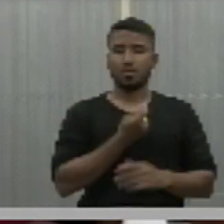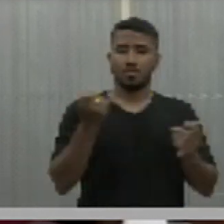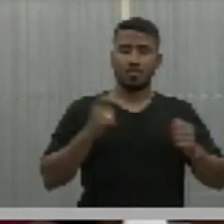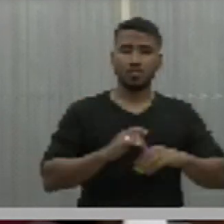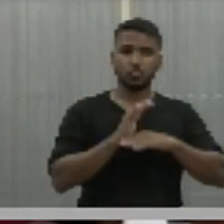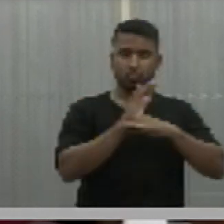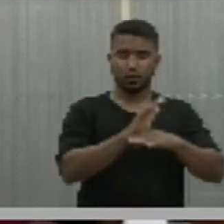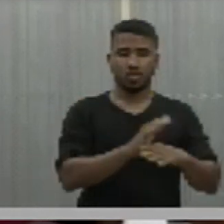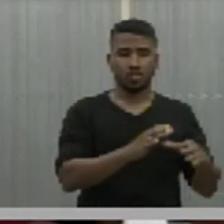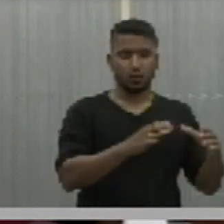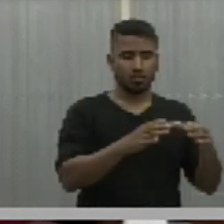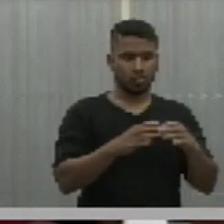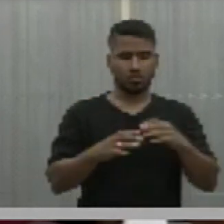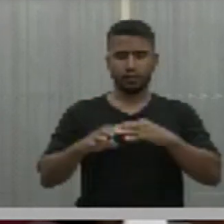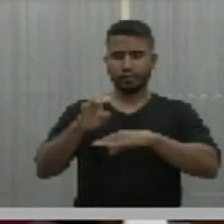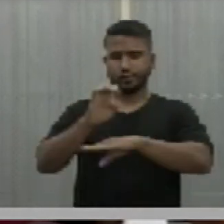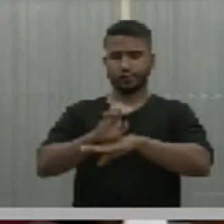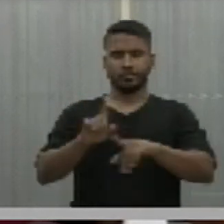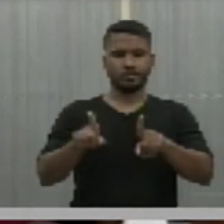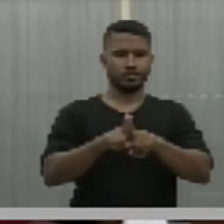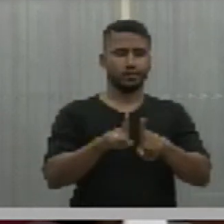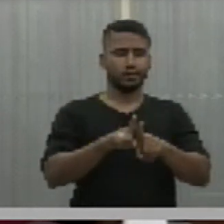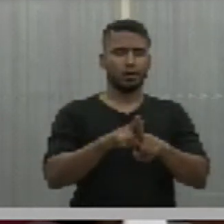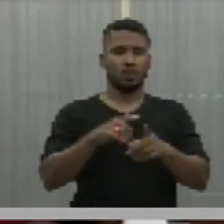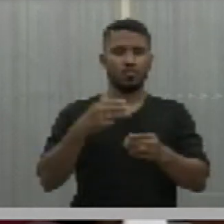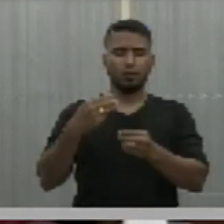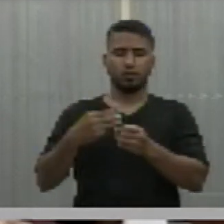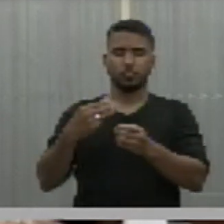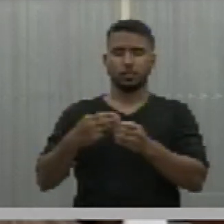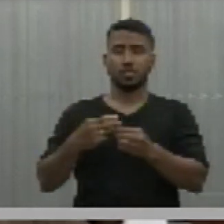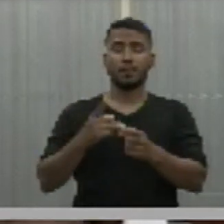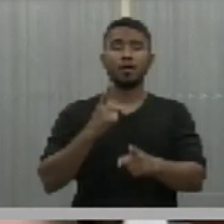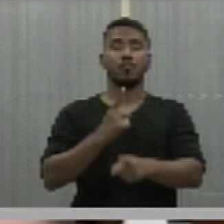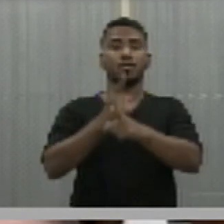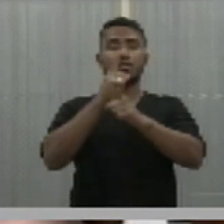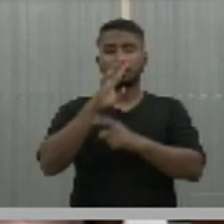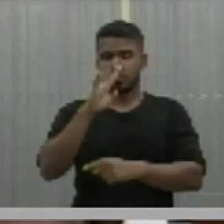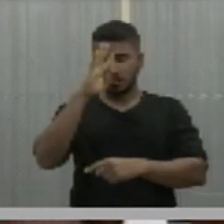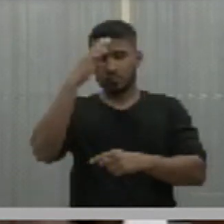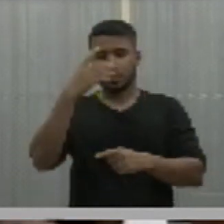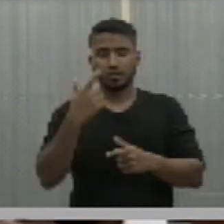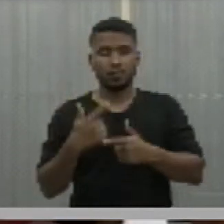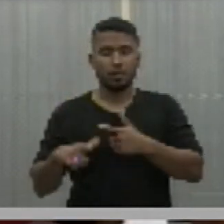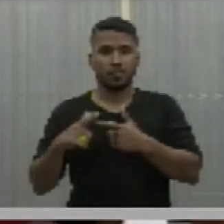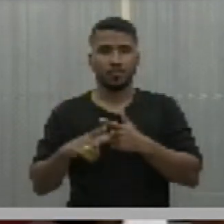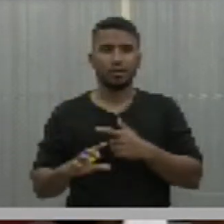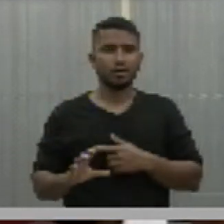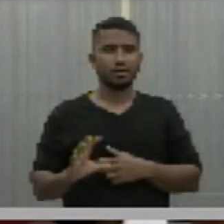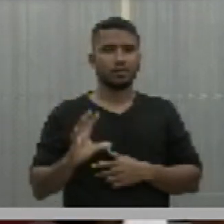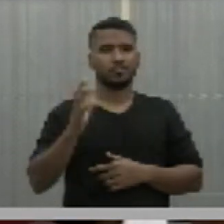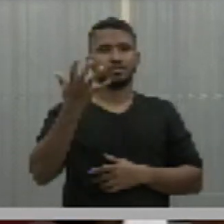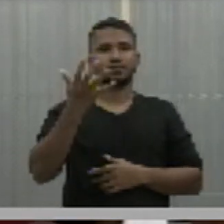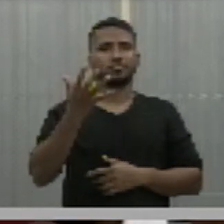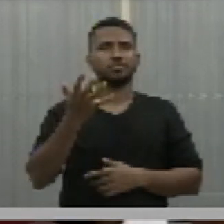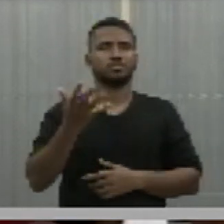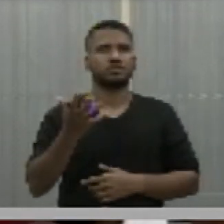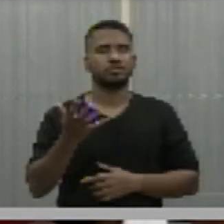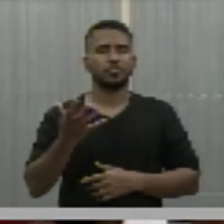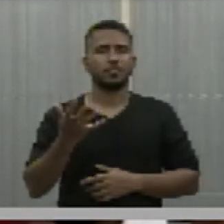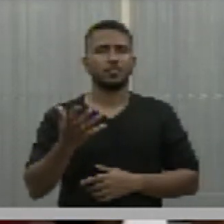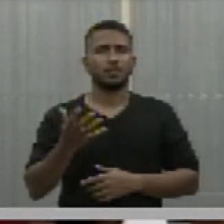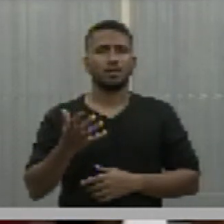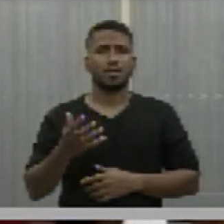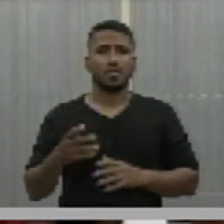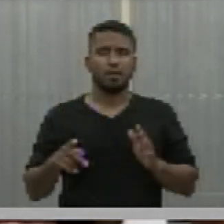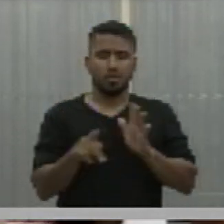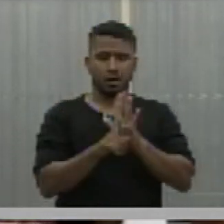entes federados, tanto Estado como município, a encontrar uma solução para esse impasse que foi tomado por uma medida